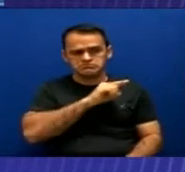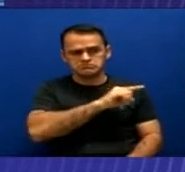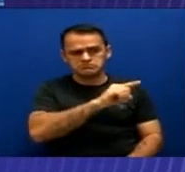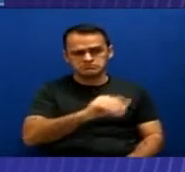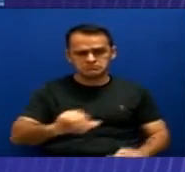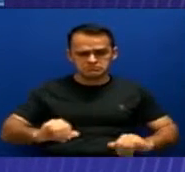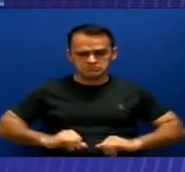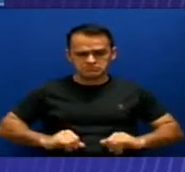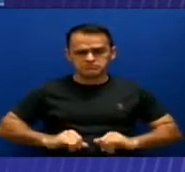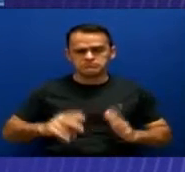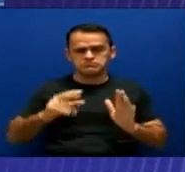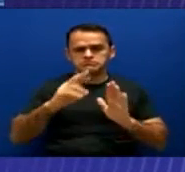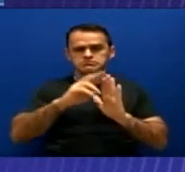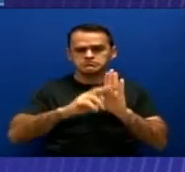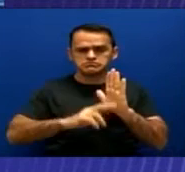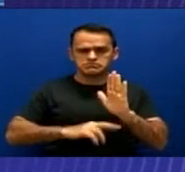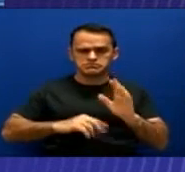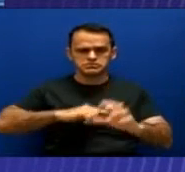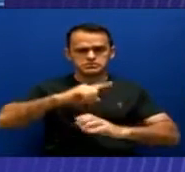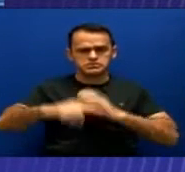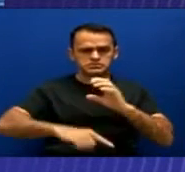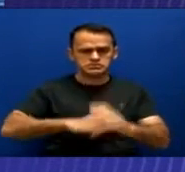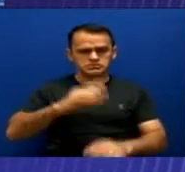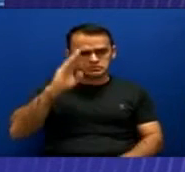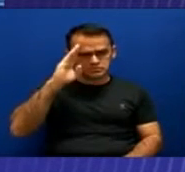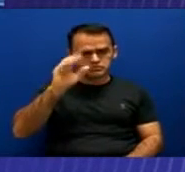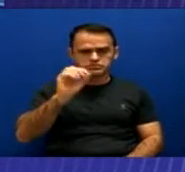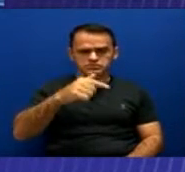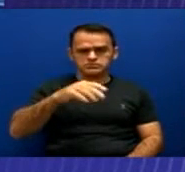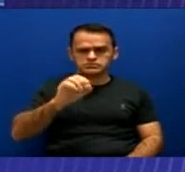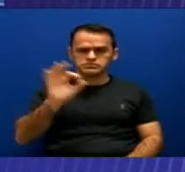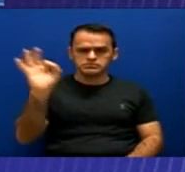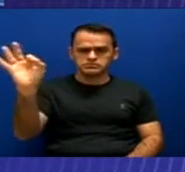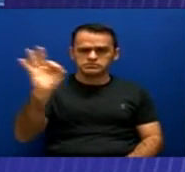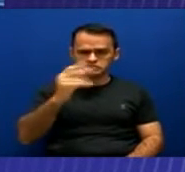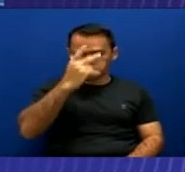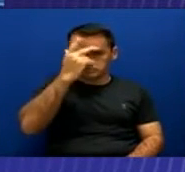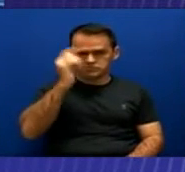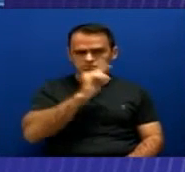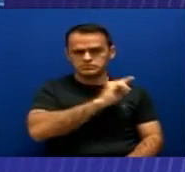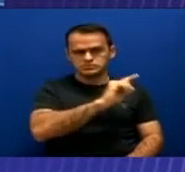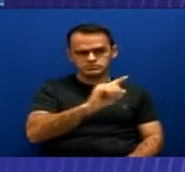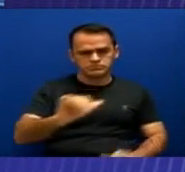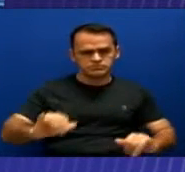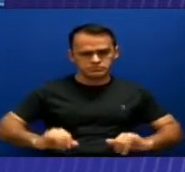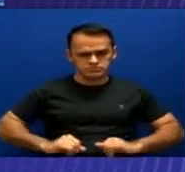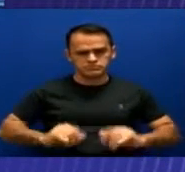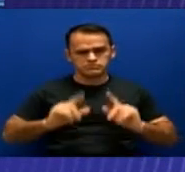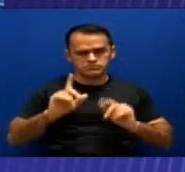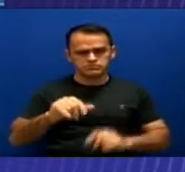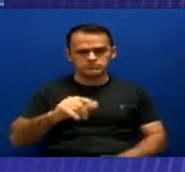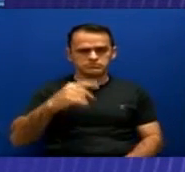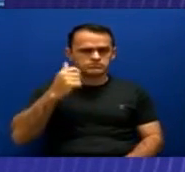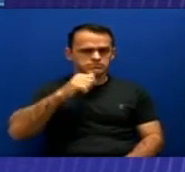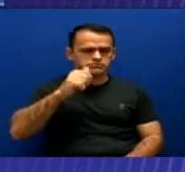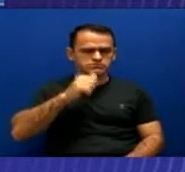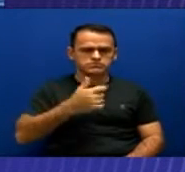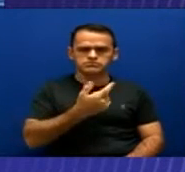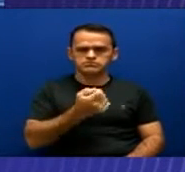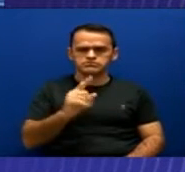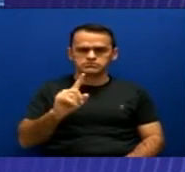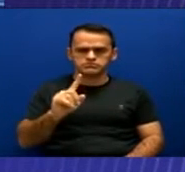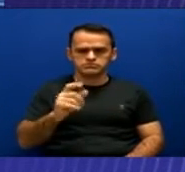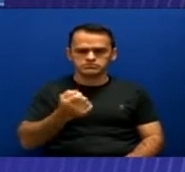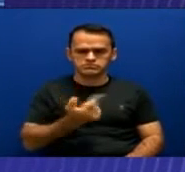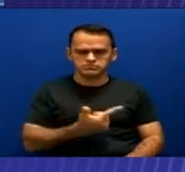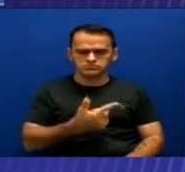único critério observável a nível mundial foi de que 70% das vítimas são mulheres. Em 2011, 2012,